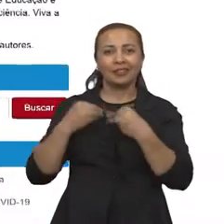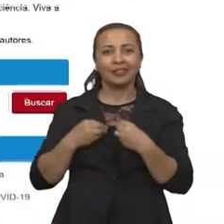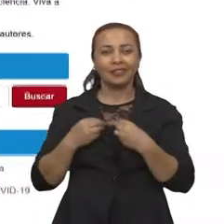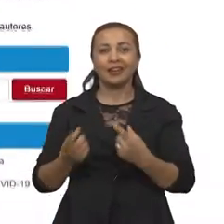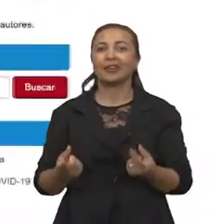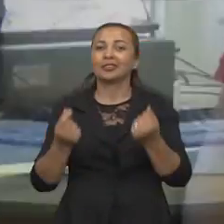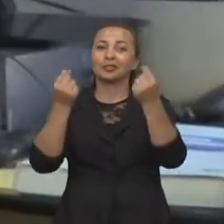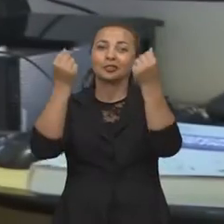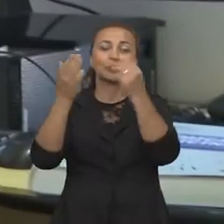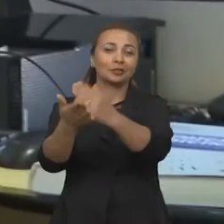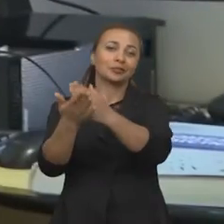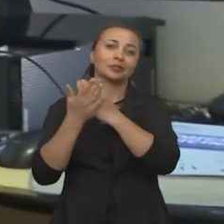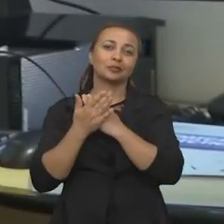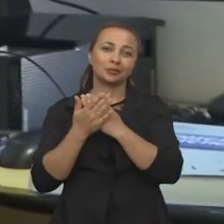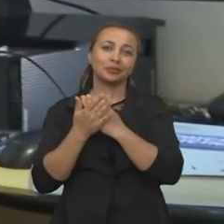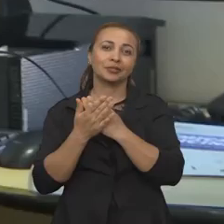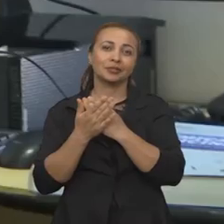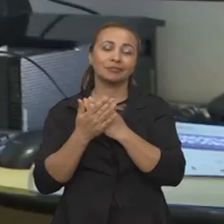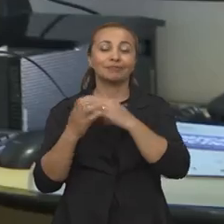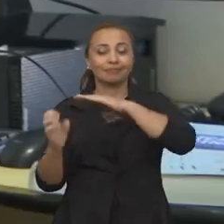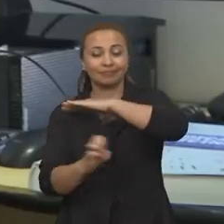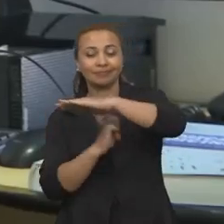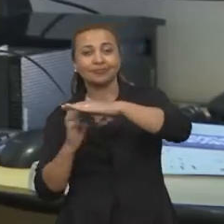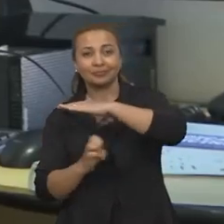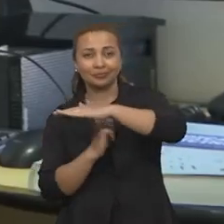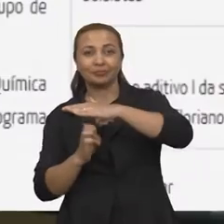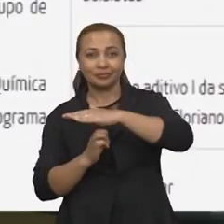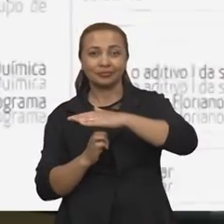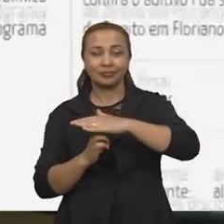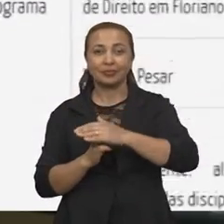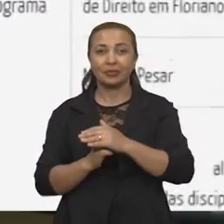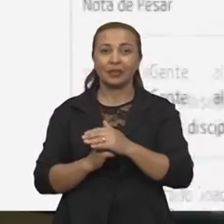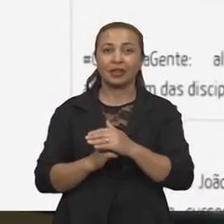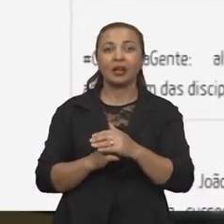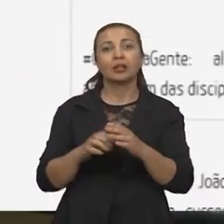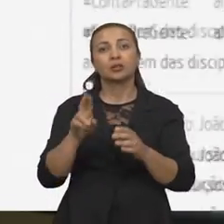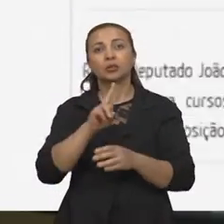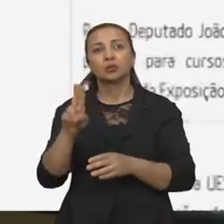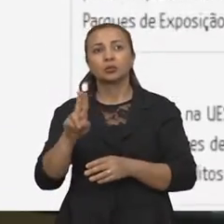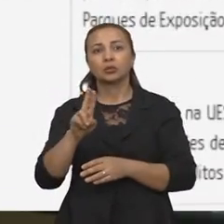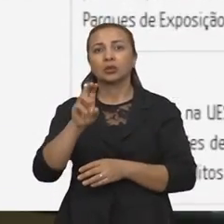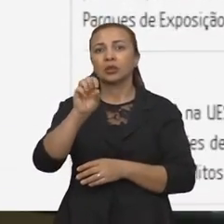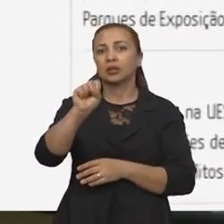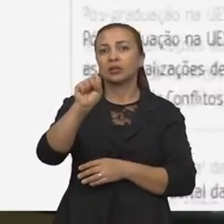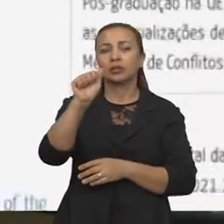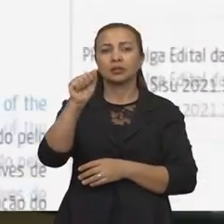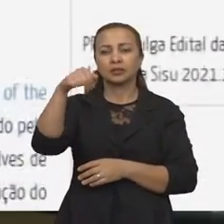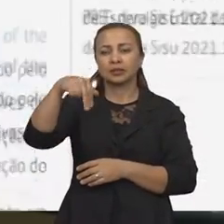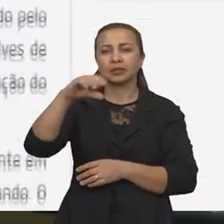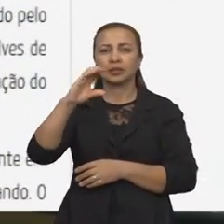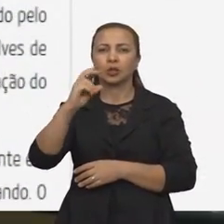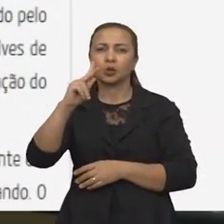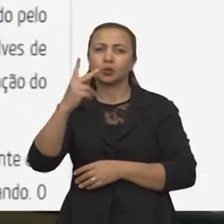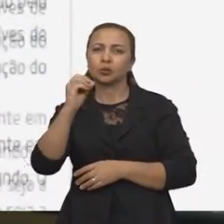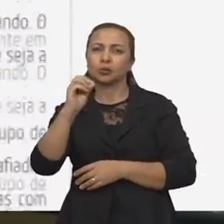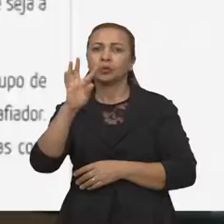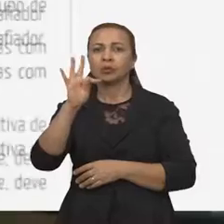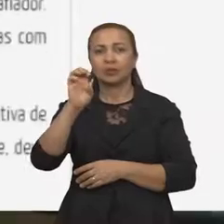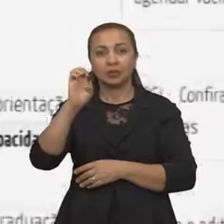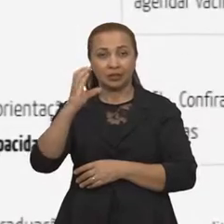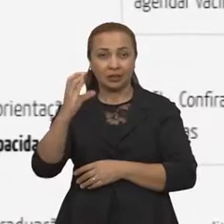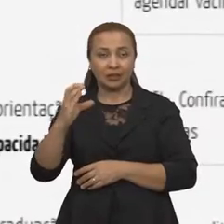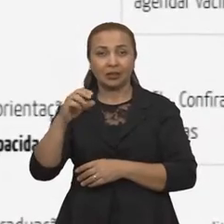financiamento, tanto da empresa, de uma empresa, a empresa chamada SearchTech, essa empresa é uma empresa